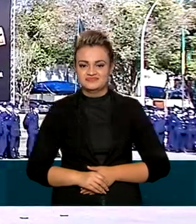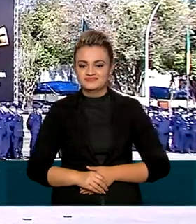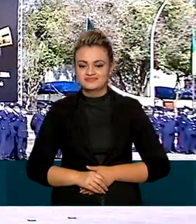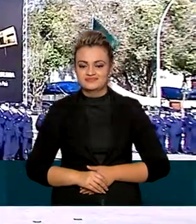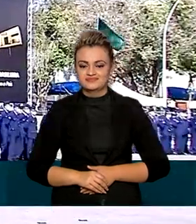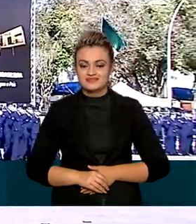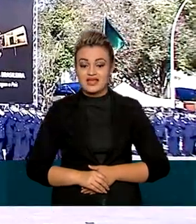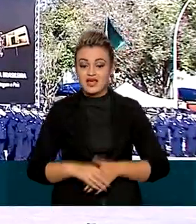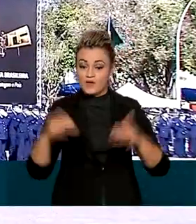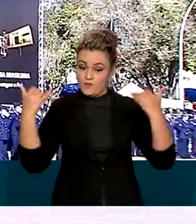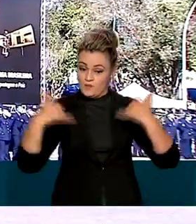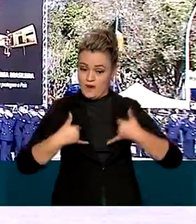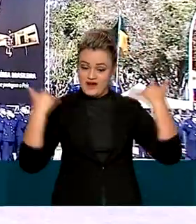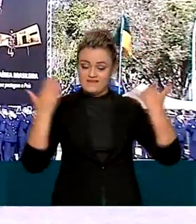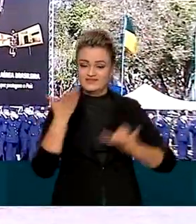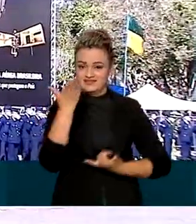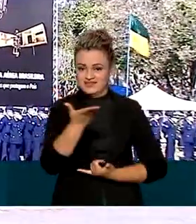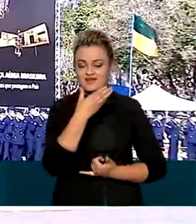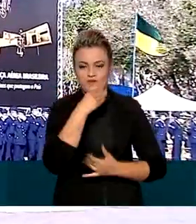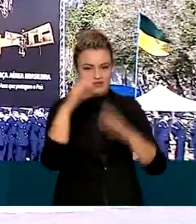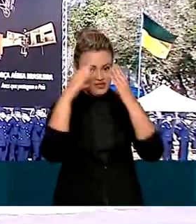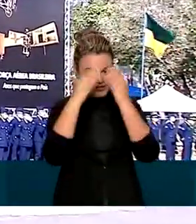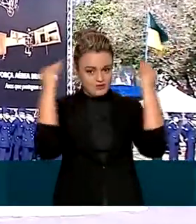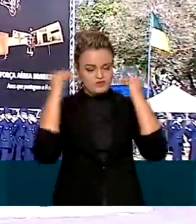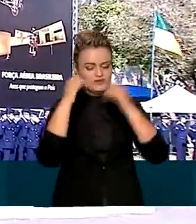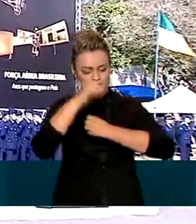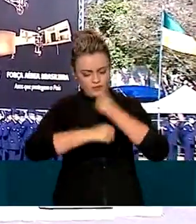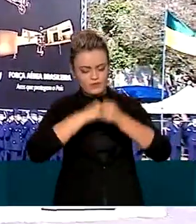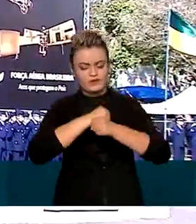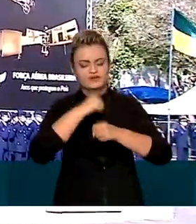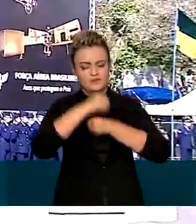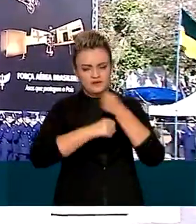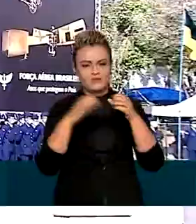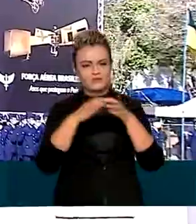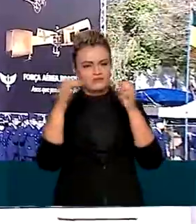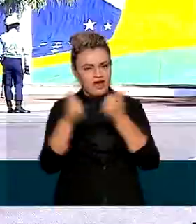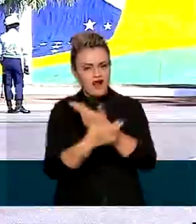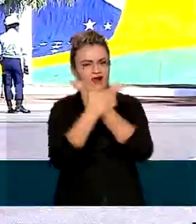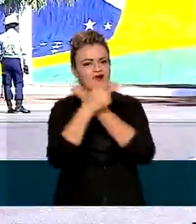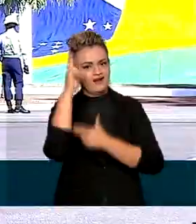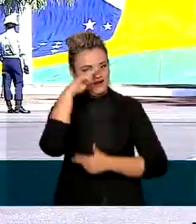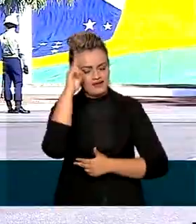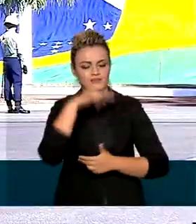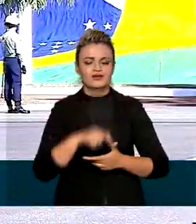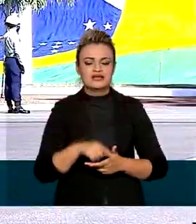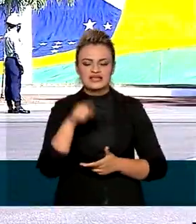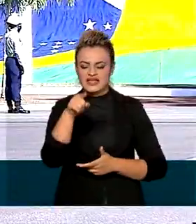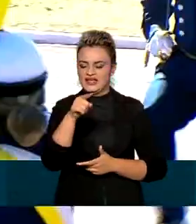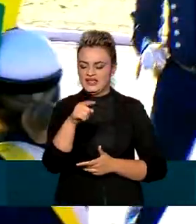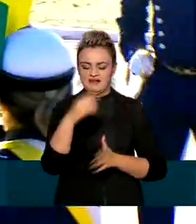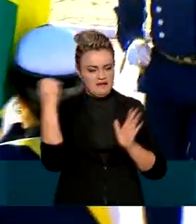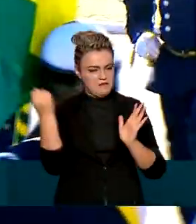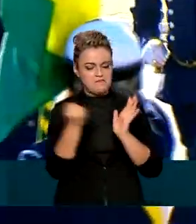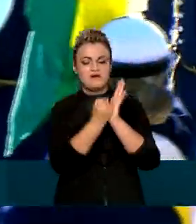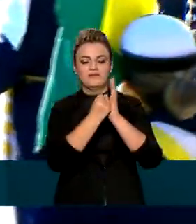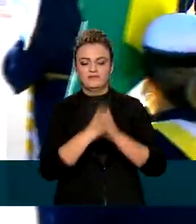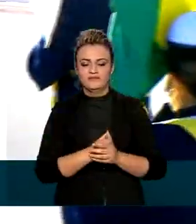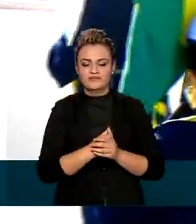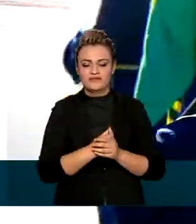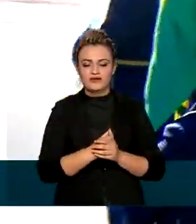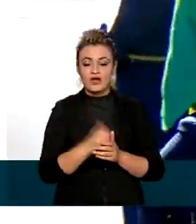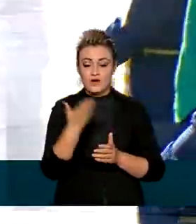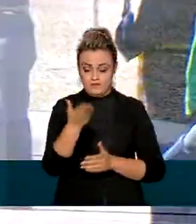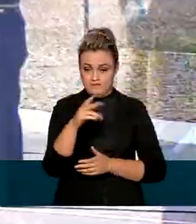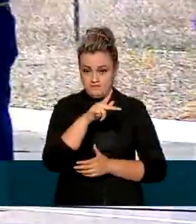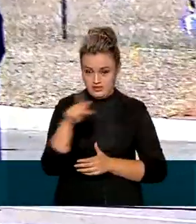O aniversário de Santos Dumont é comemorado todos os anos pela Força Aérea Brasileira, que o tem como patrono. Desde que assumiu,